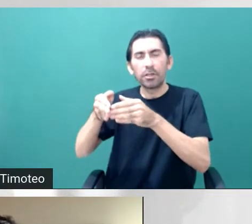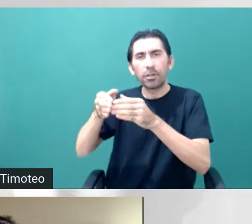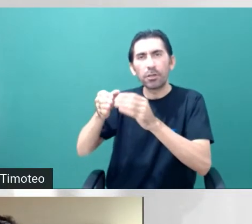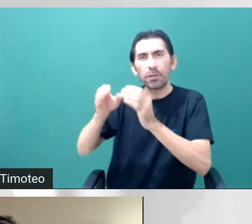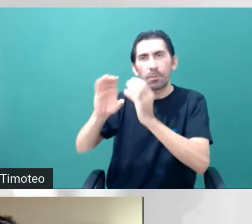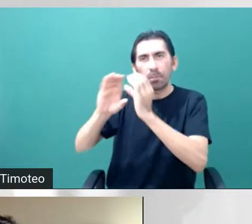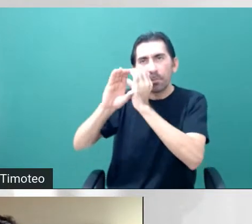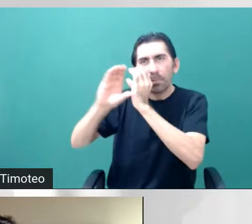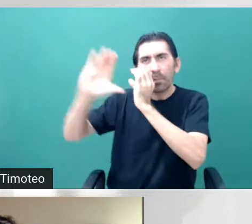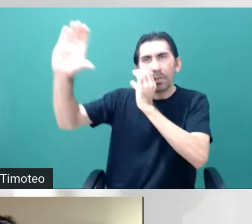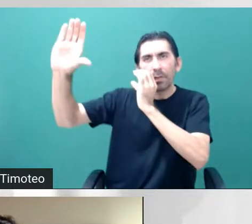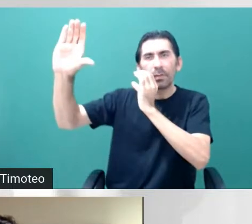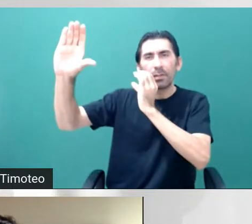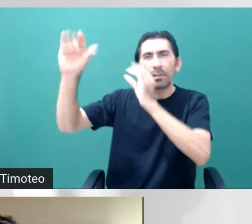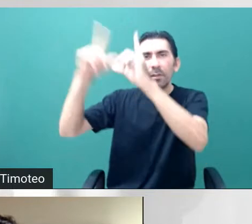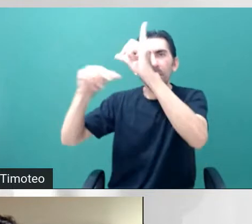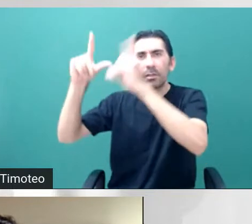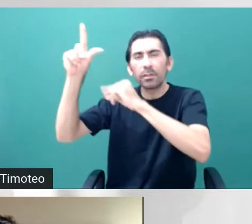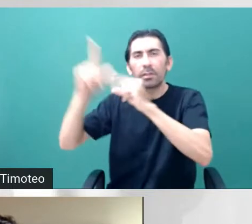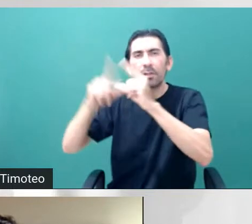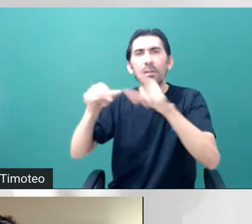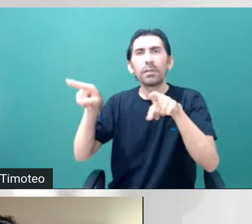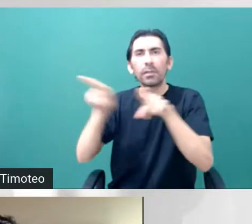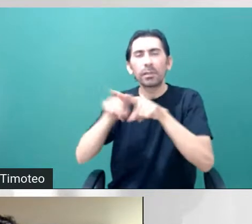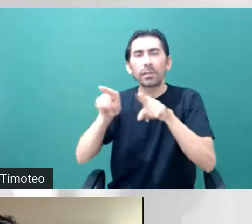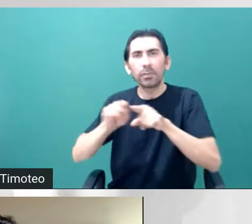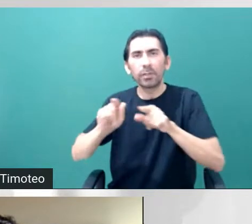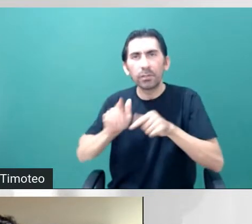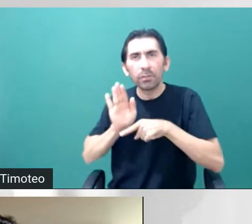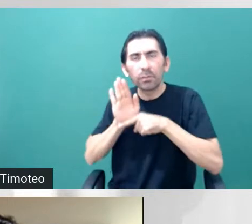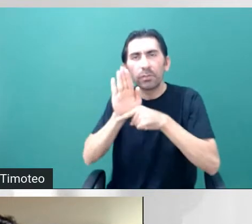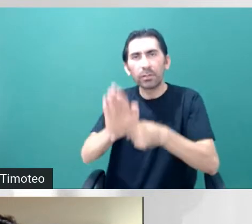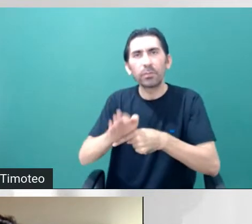de ensino e divulgação científica.